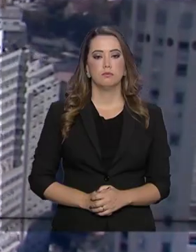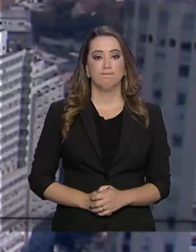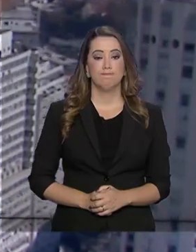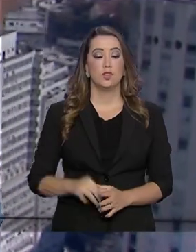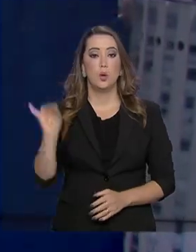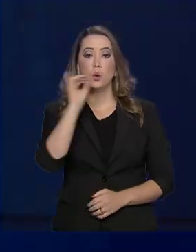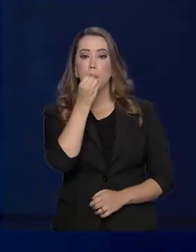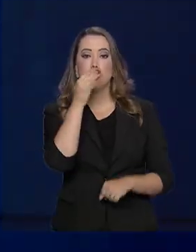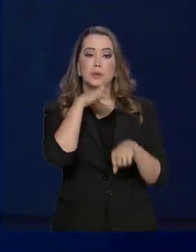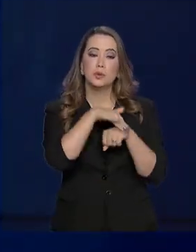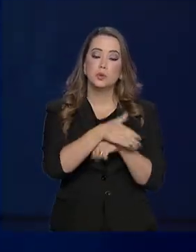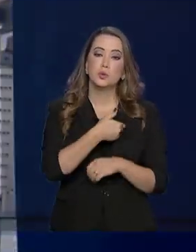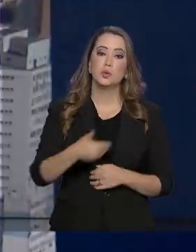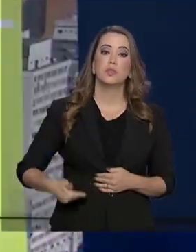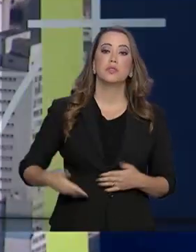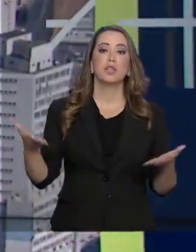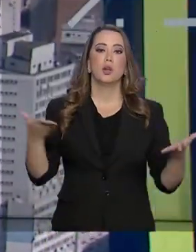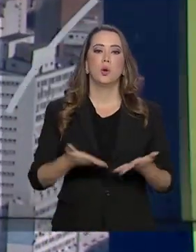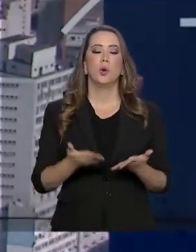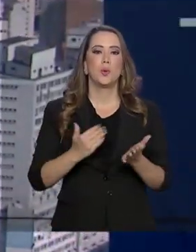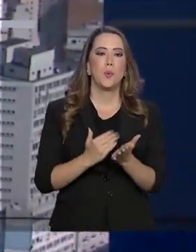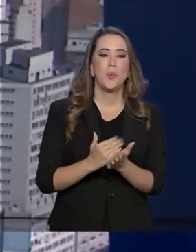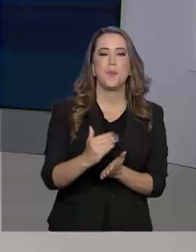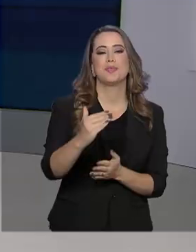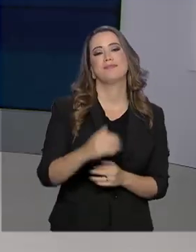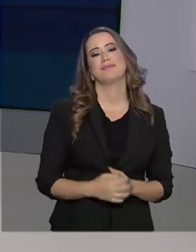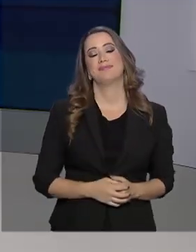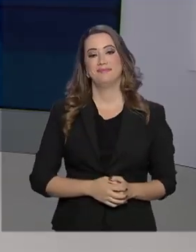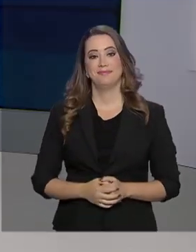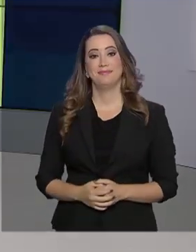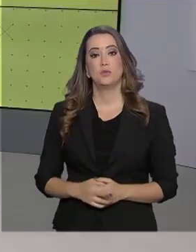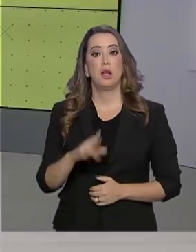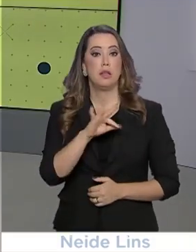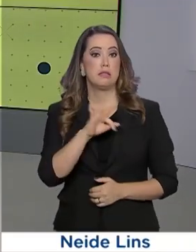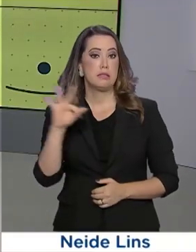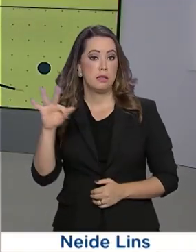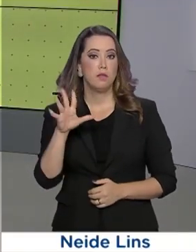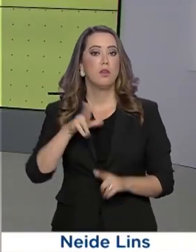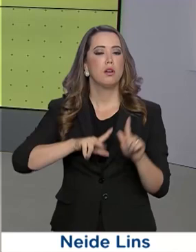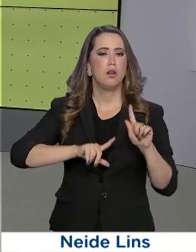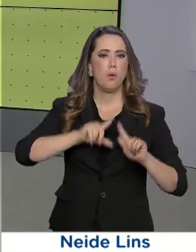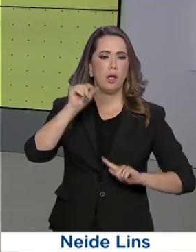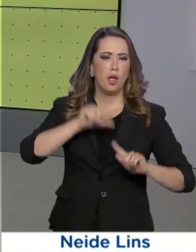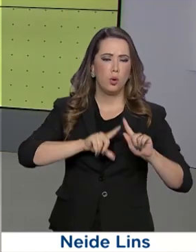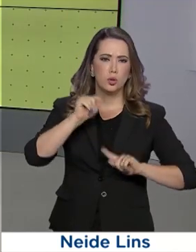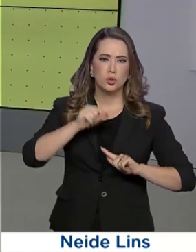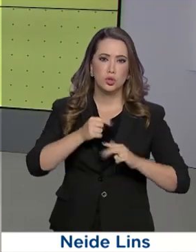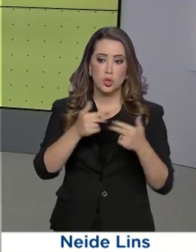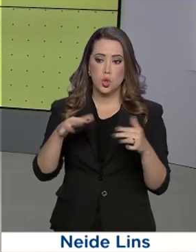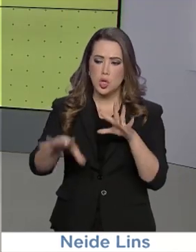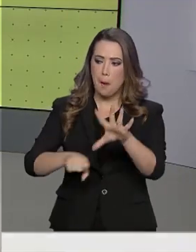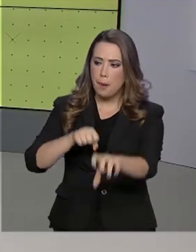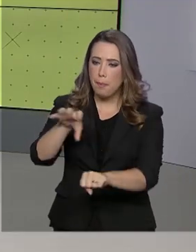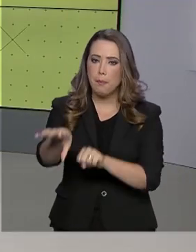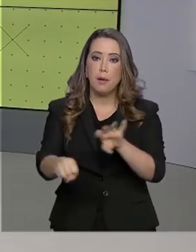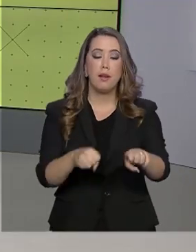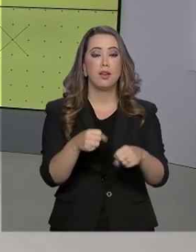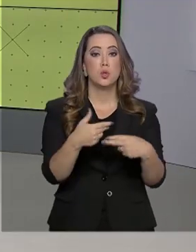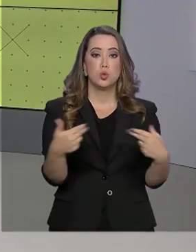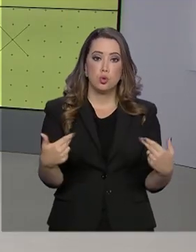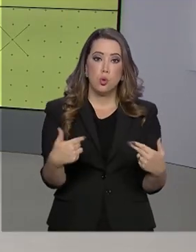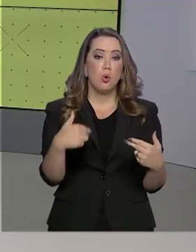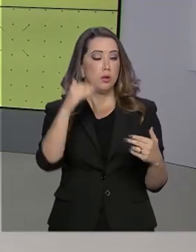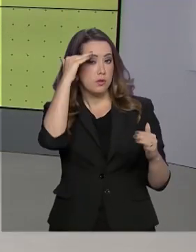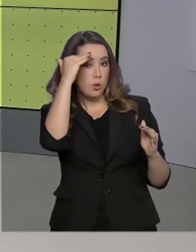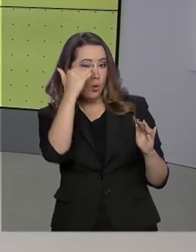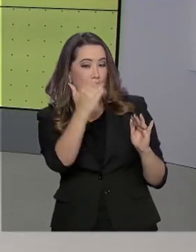Olá, boa noite. O governo agora já está no ar. A Receita Federal bateu recorde de apreensão de mercadorias ilegais em 2019.